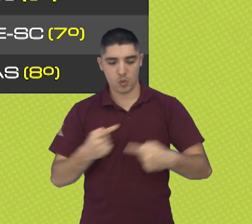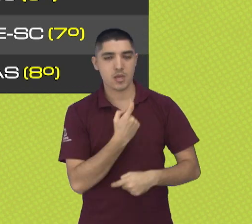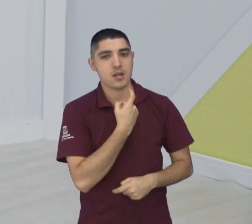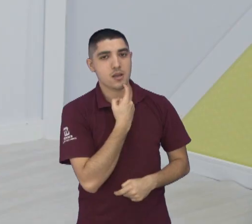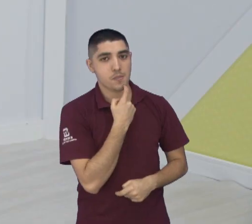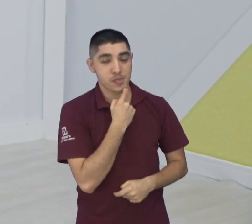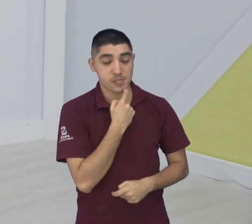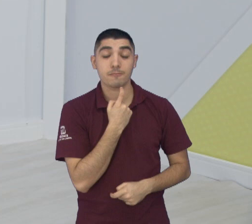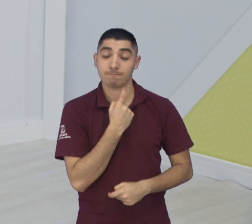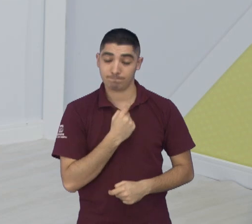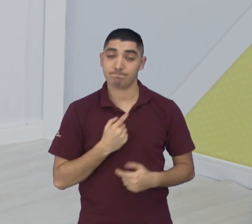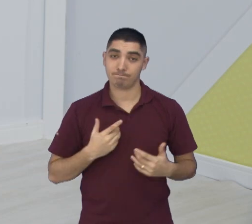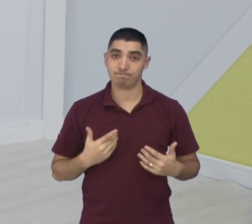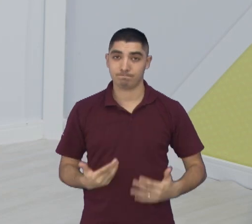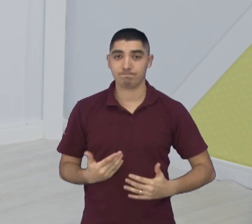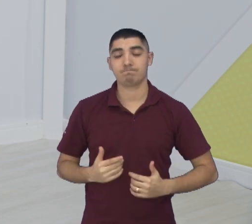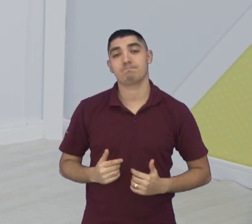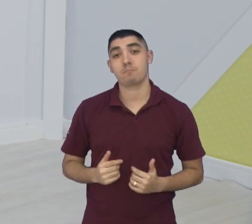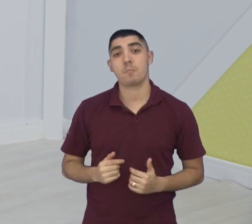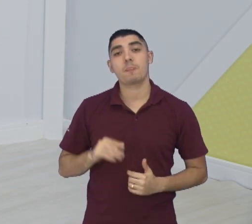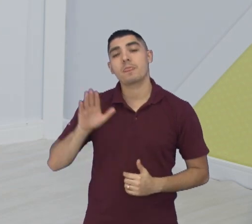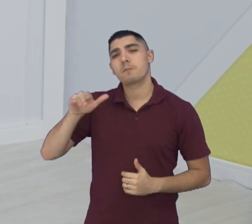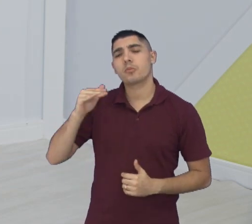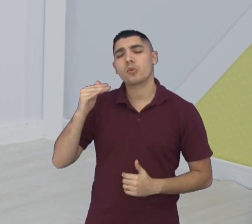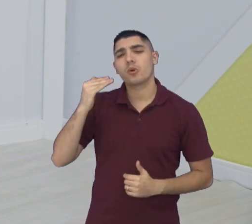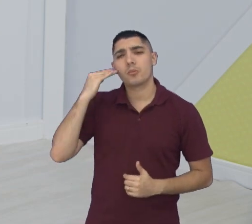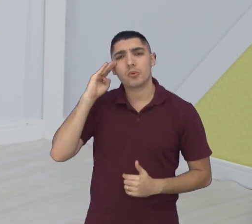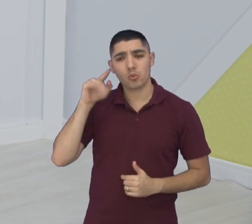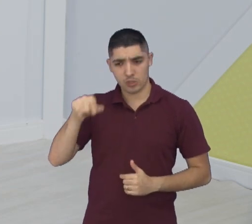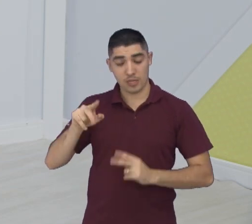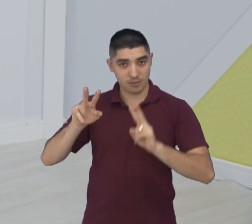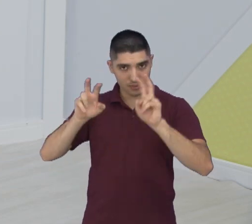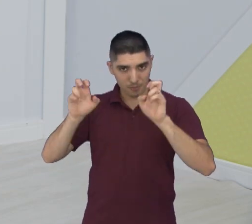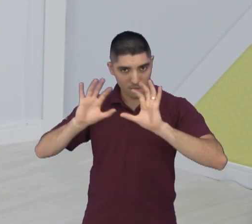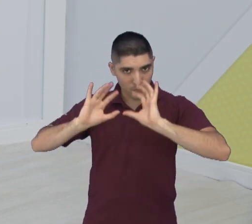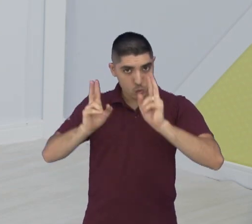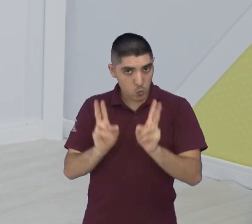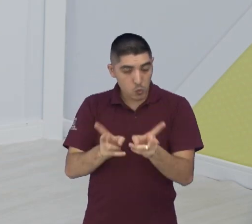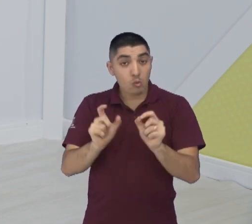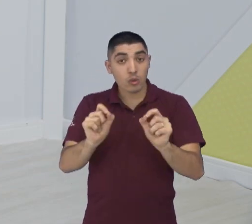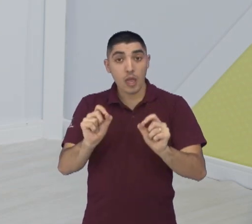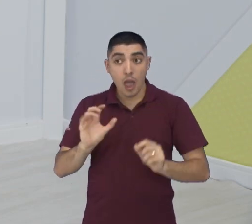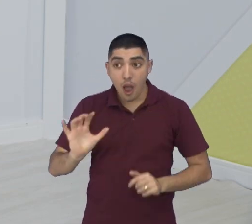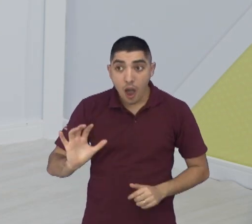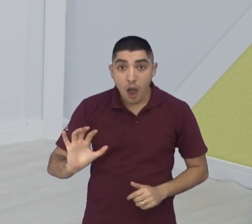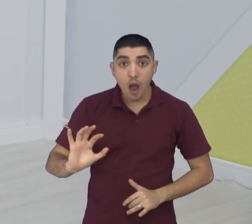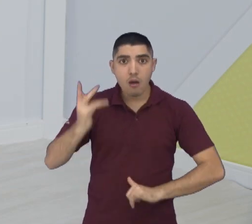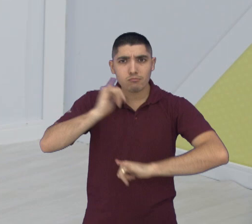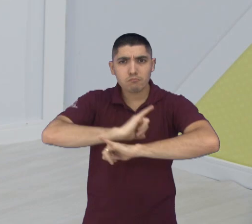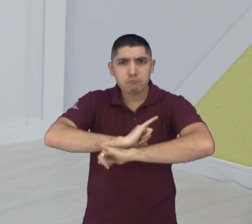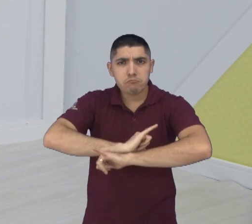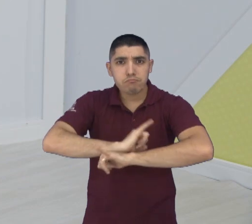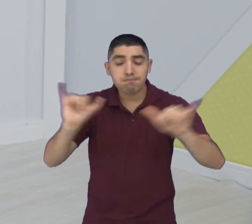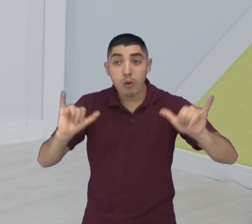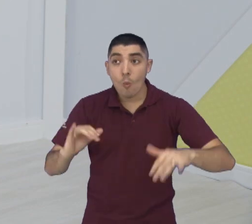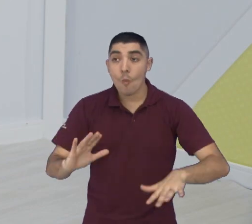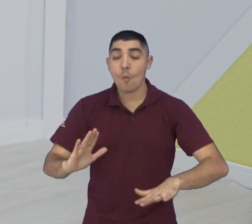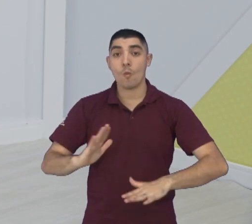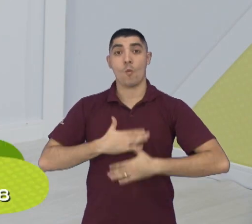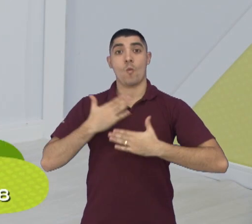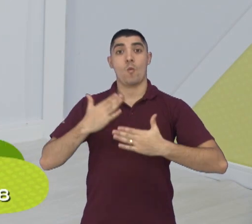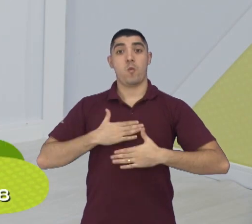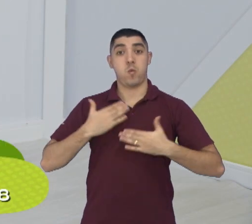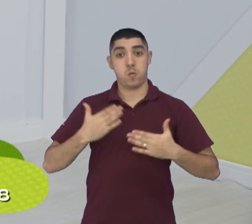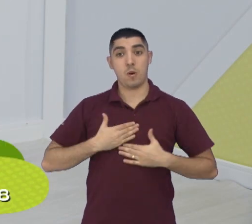do Campinas, o oitavo colocado. E, Brunão, e ainda no assunto vôlei, uma notícia que caiu, de certa forma, como uma bomba, maior ainda do que a